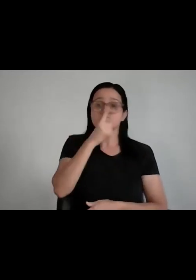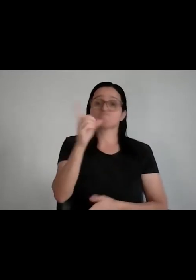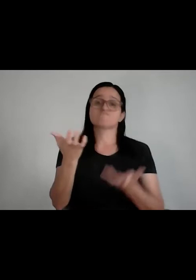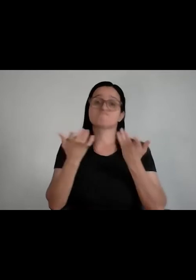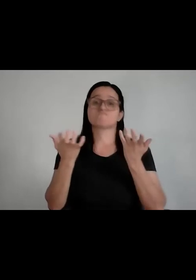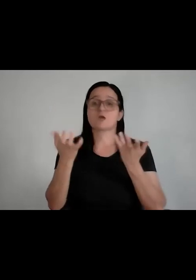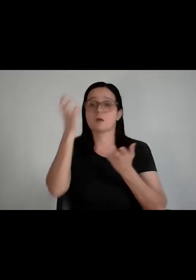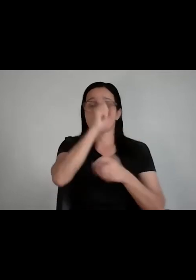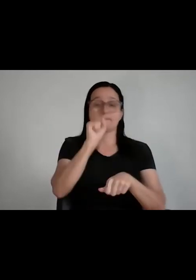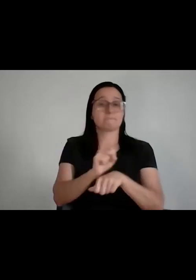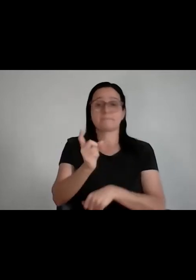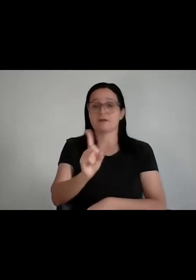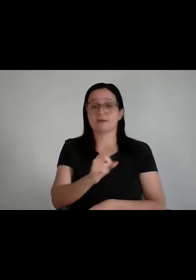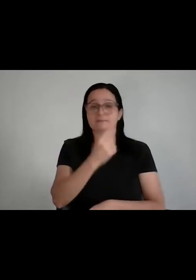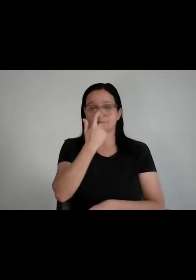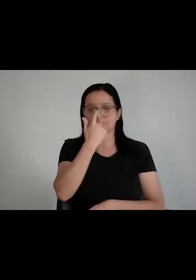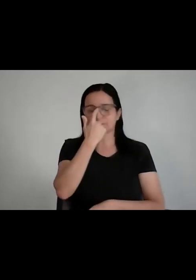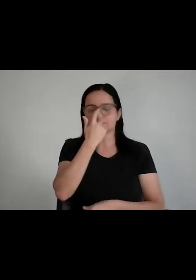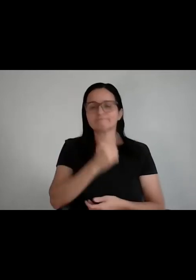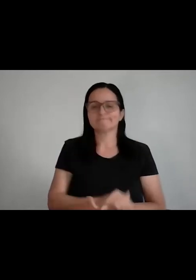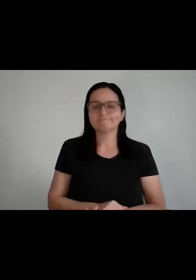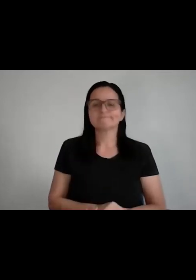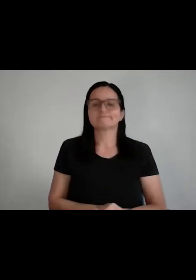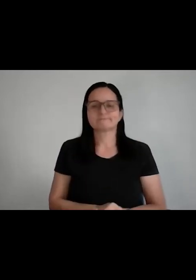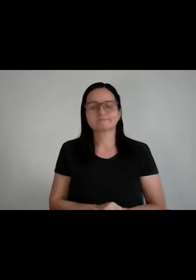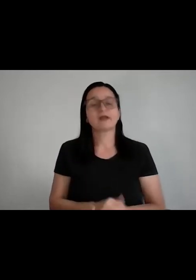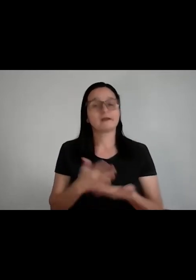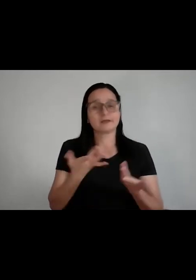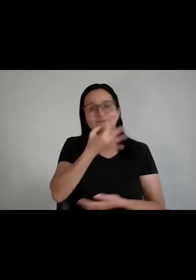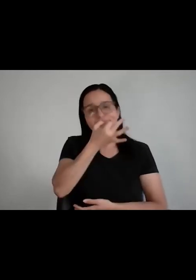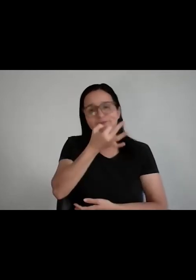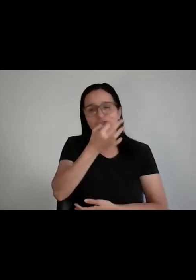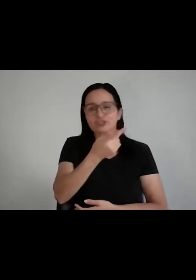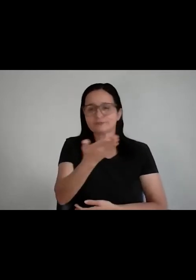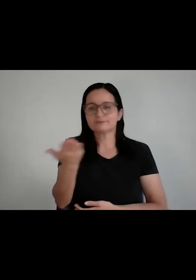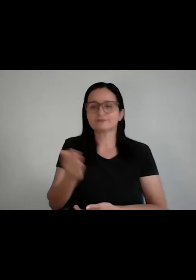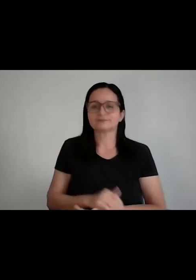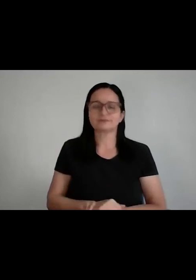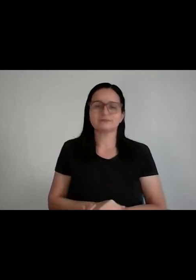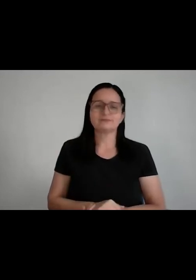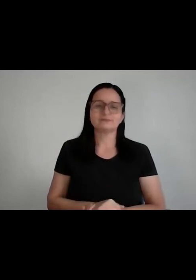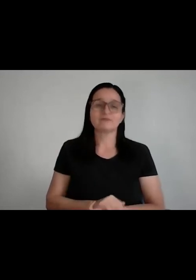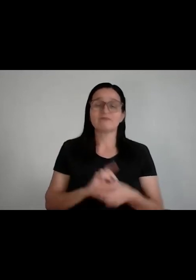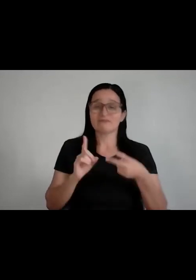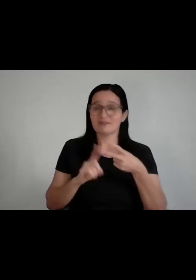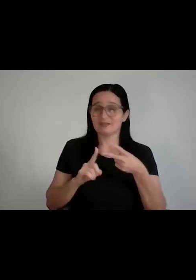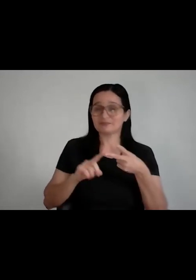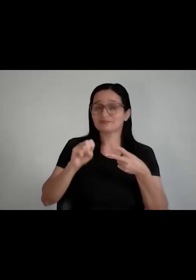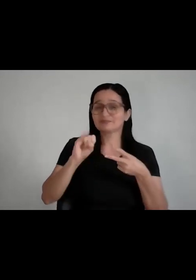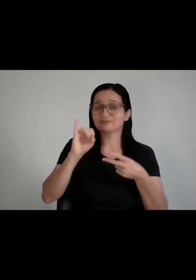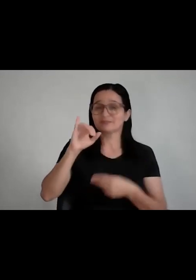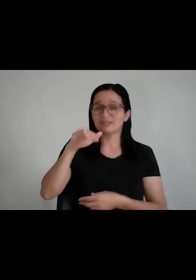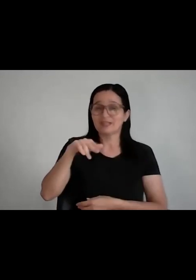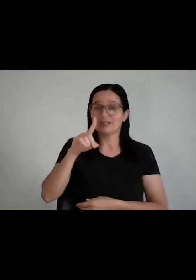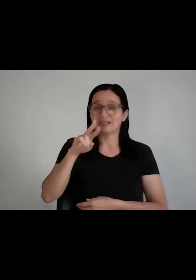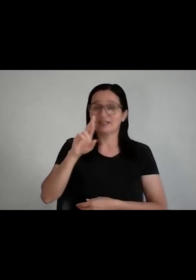vai me parar. Acho que essas são as dicas. Voltando aqui para o síndrome do impostor, porque muita gente está